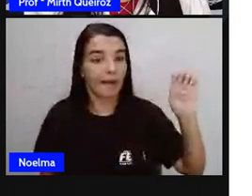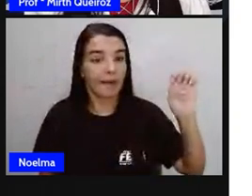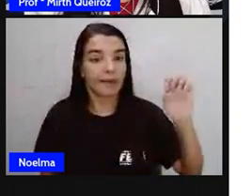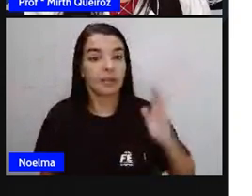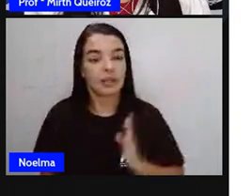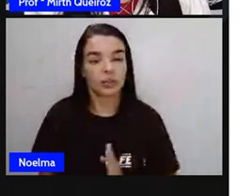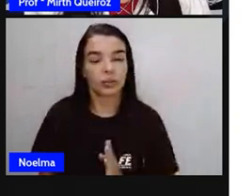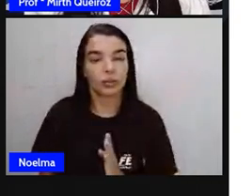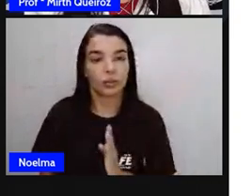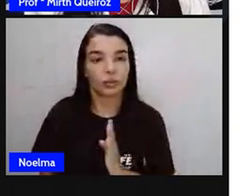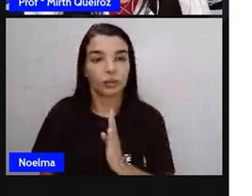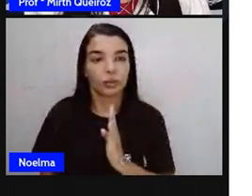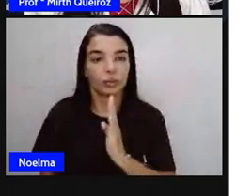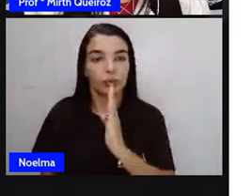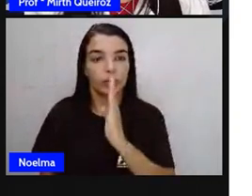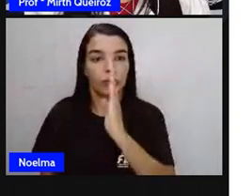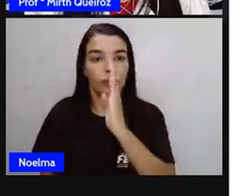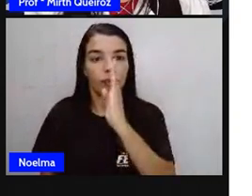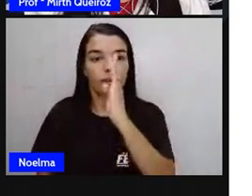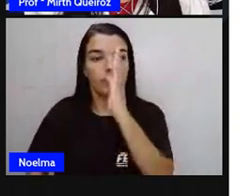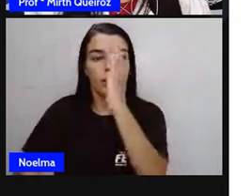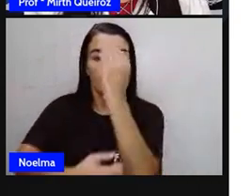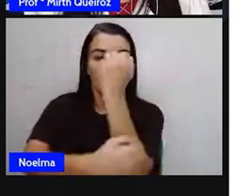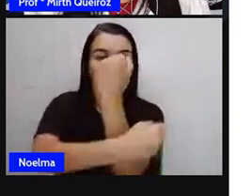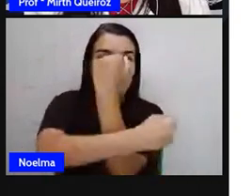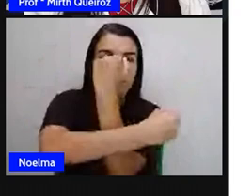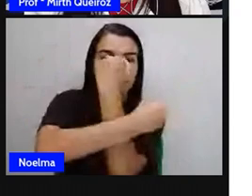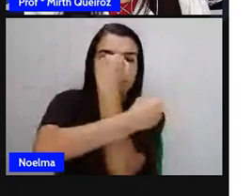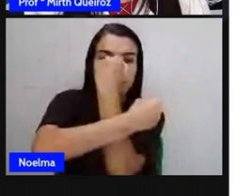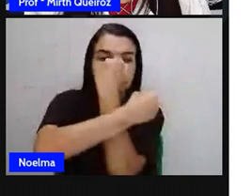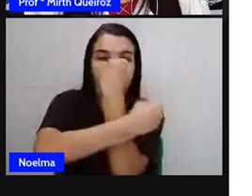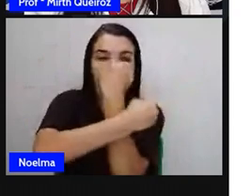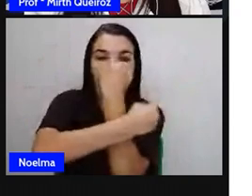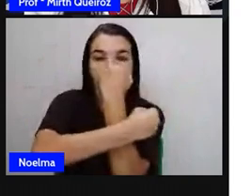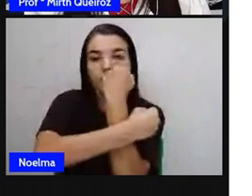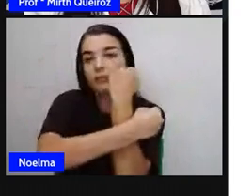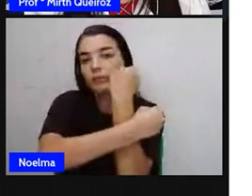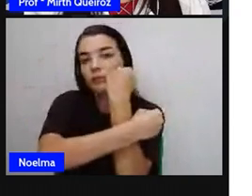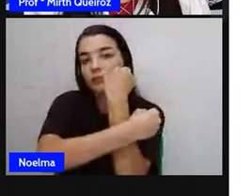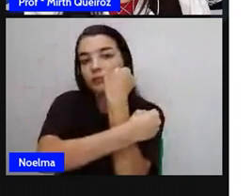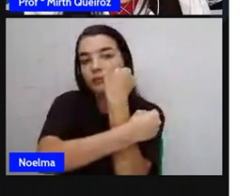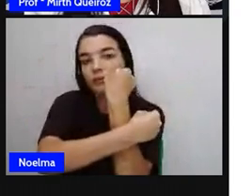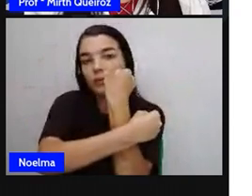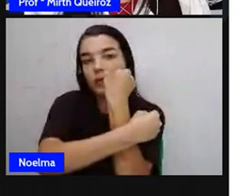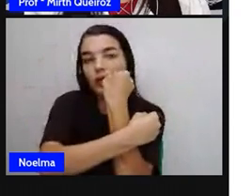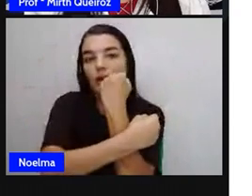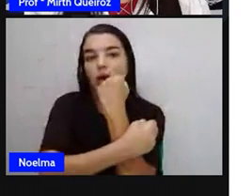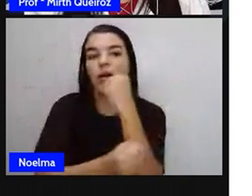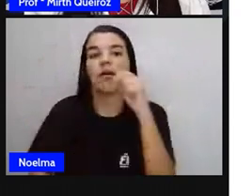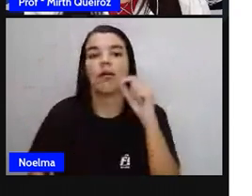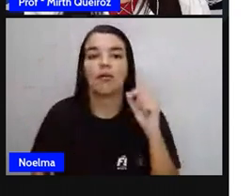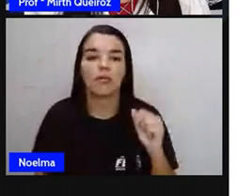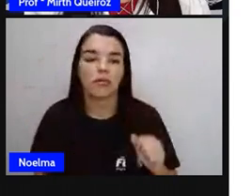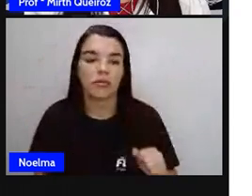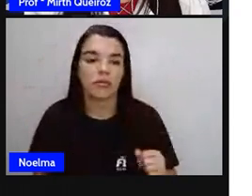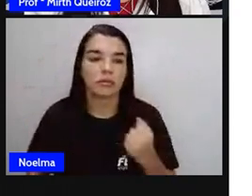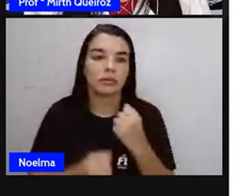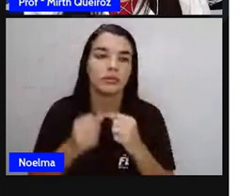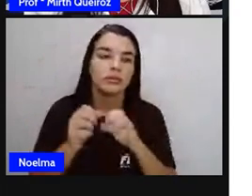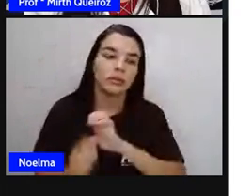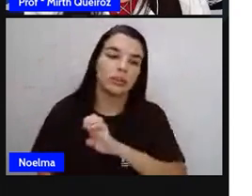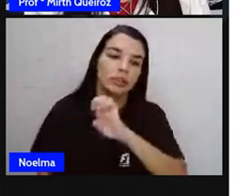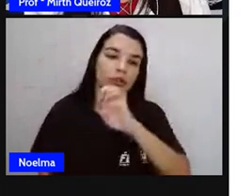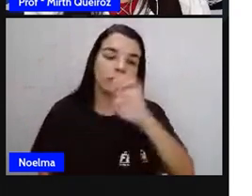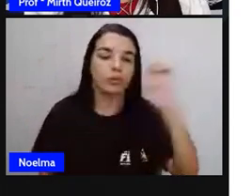numa perpendicular a esse espaço AB, certo? Então, ela virou à esquerda